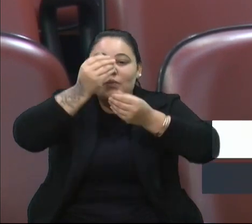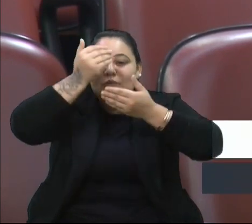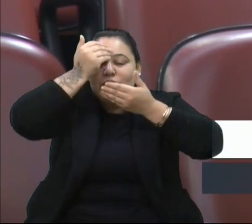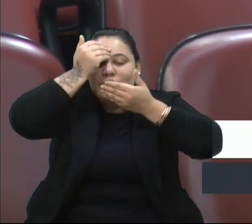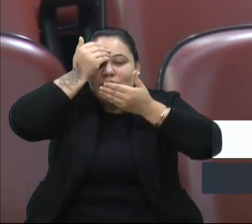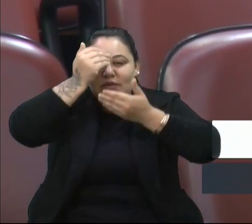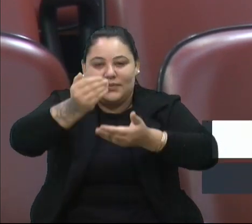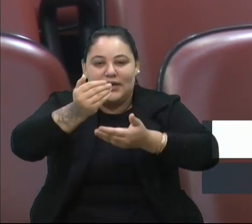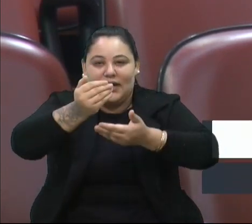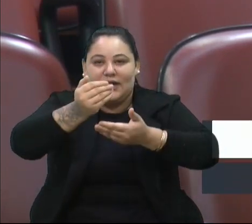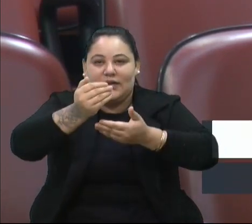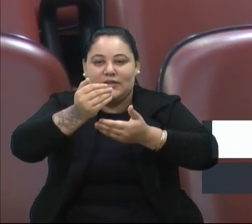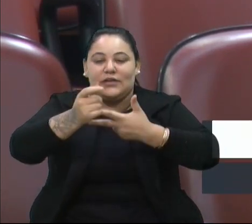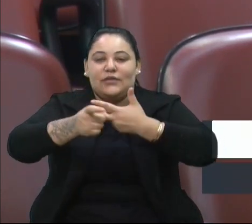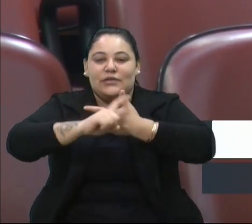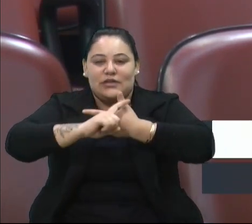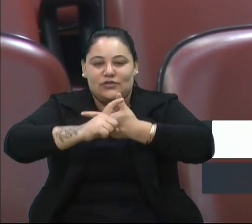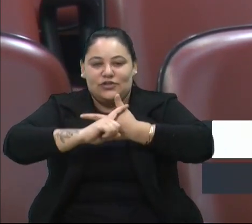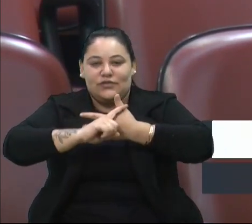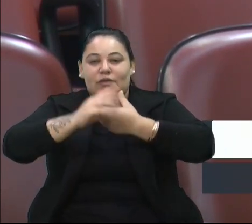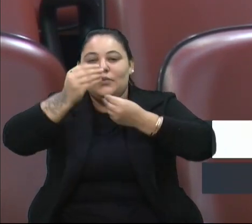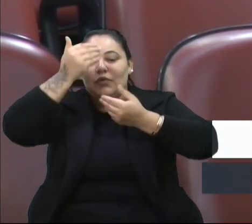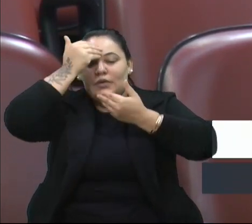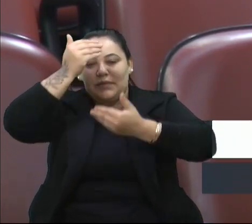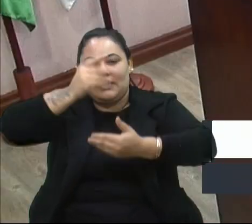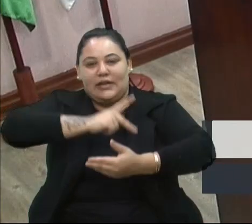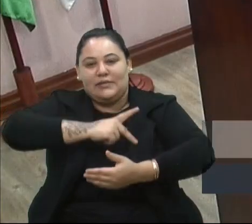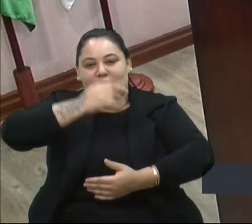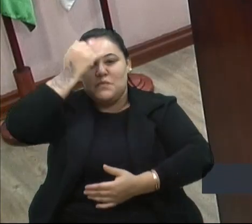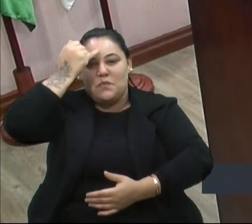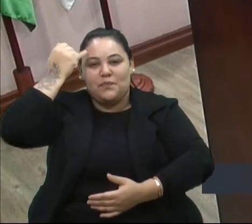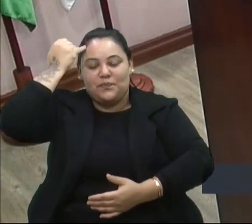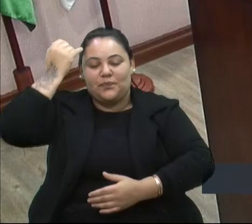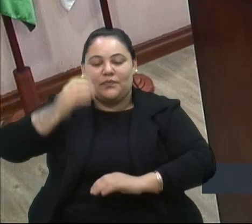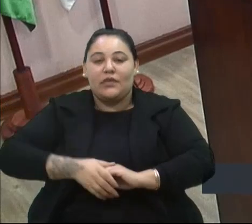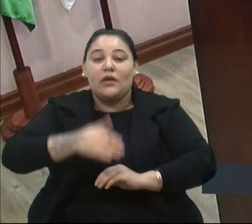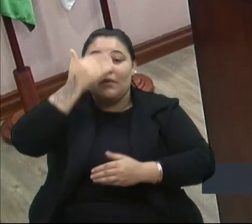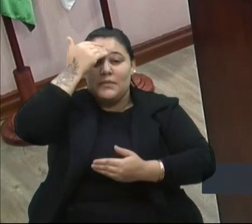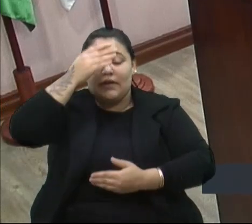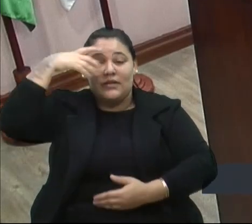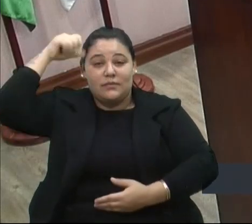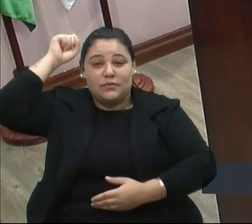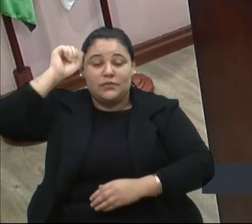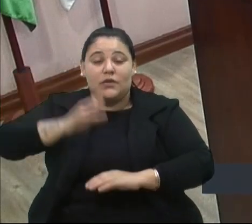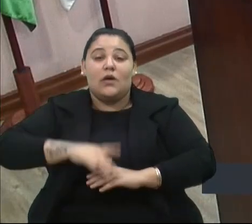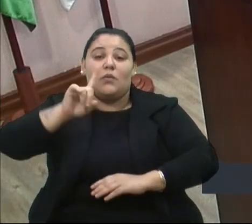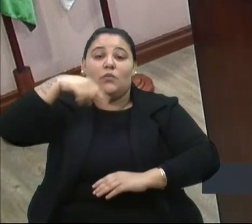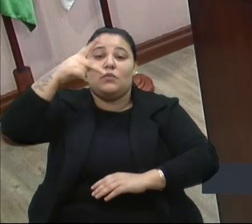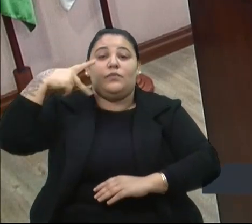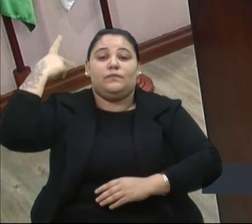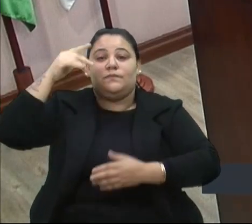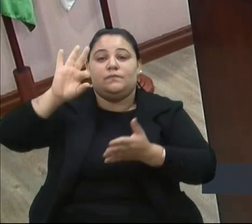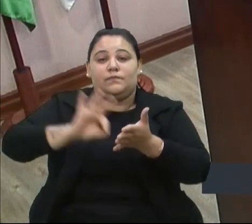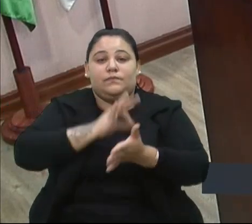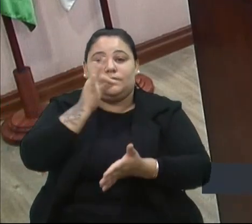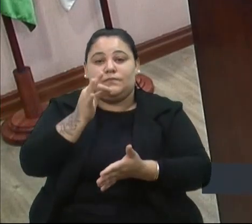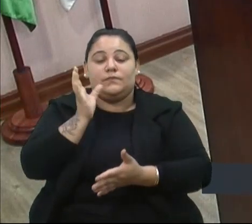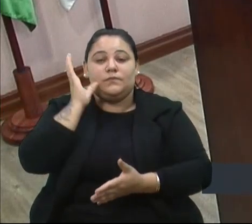ao Poder Executivo. Obrigado, presidente. Obrigado, Clóvis. Próximo, vereador escrito, Felipe Gramey Maier.